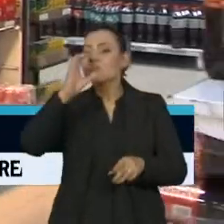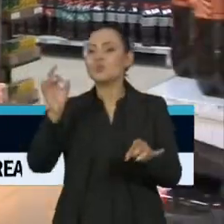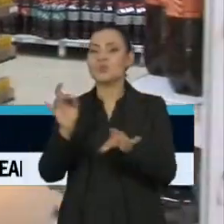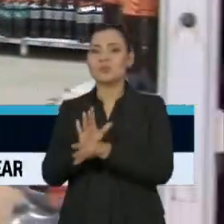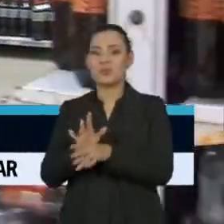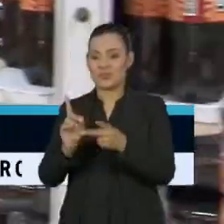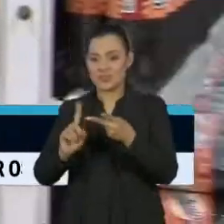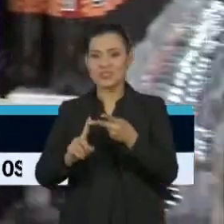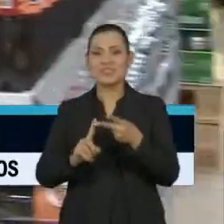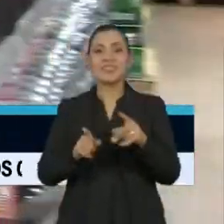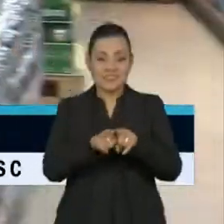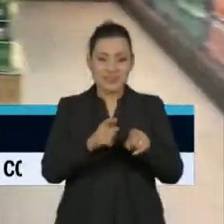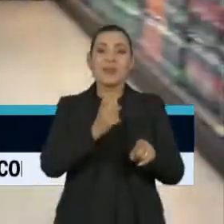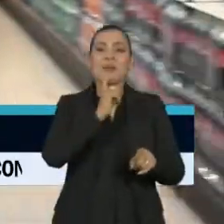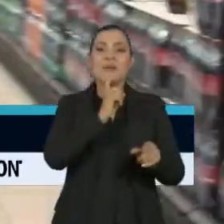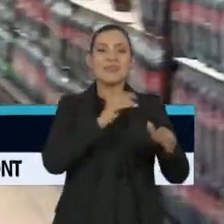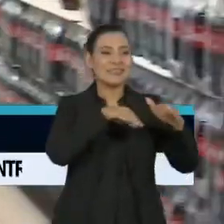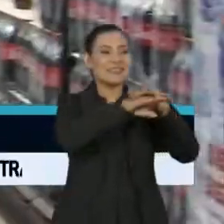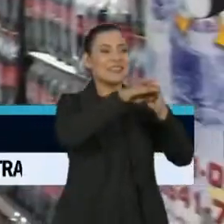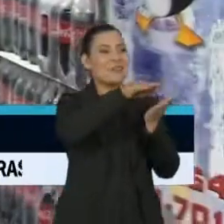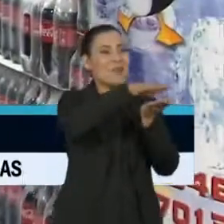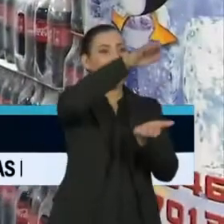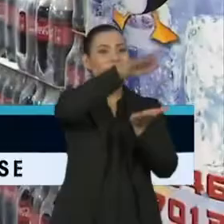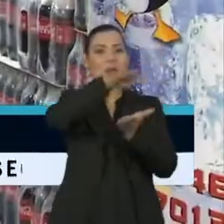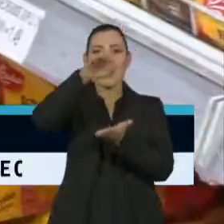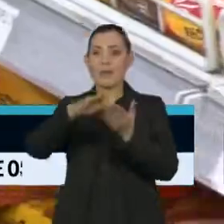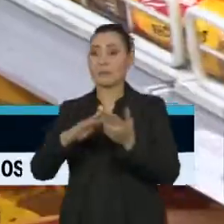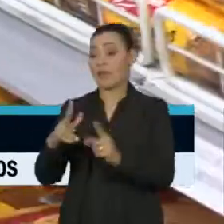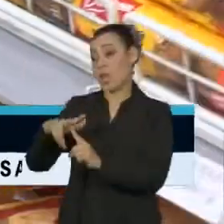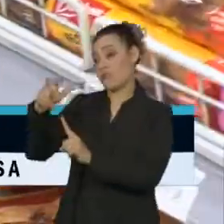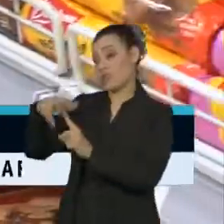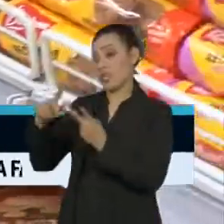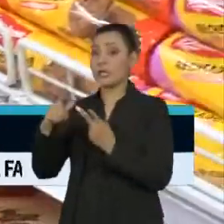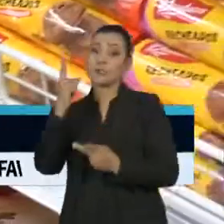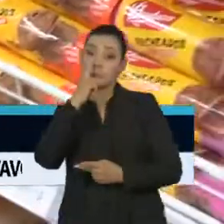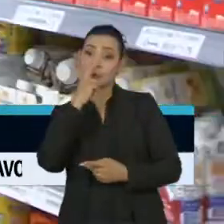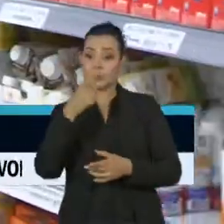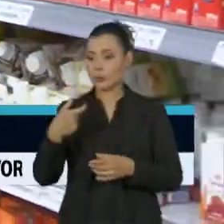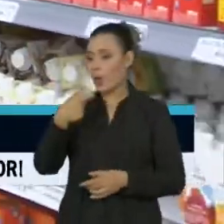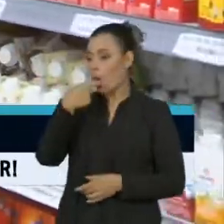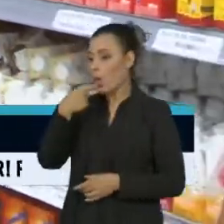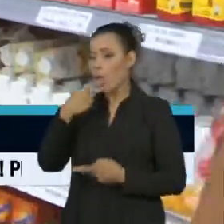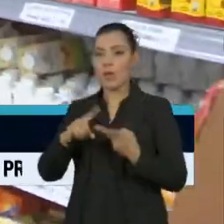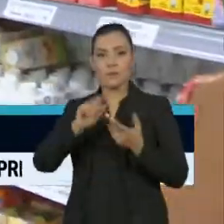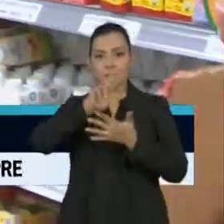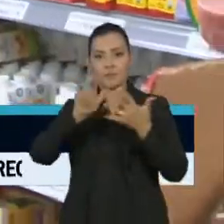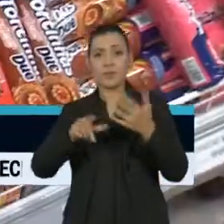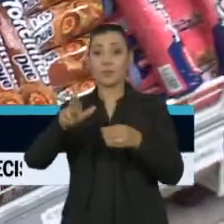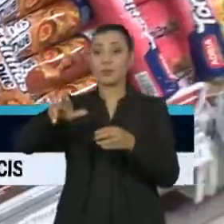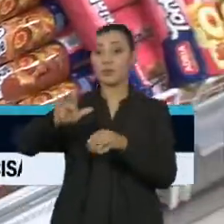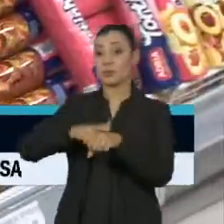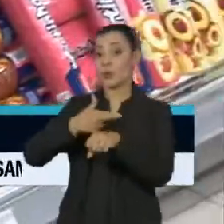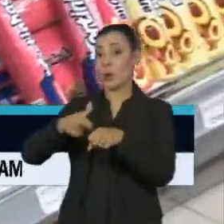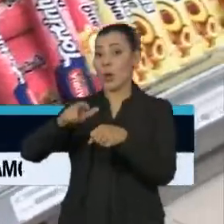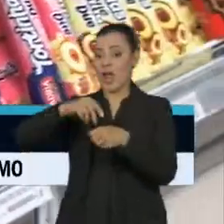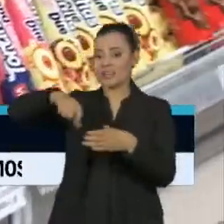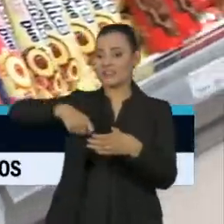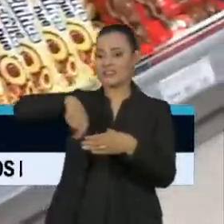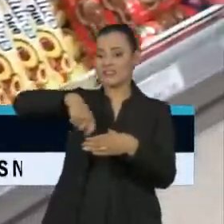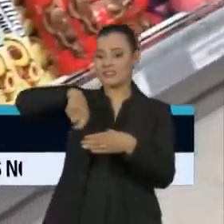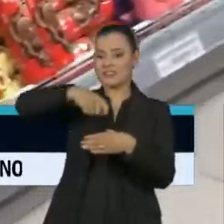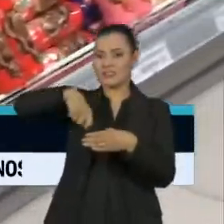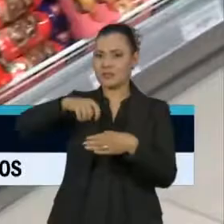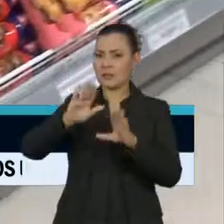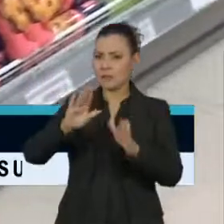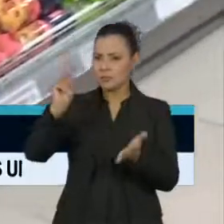Eles podem parecer mais saudáveis do que refrigerantes, biscoitos recheados e achocolatados. Mas todos